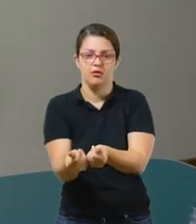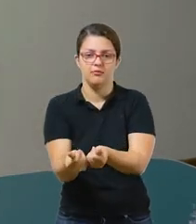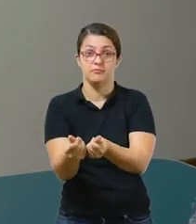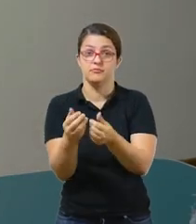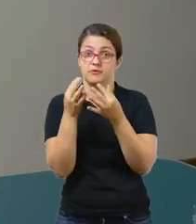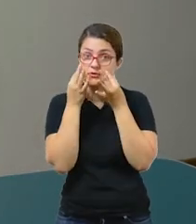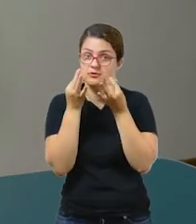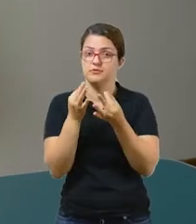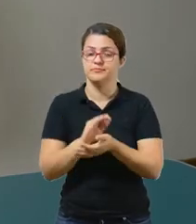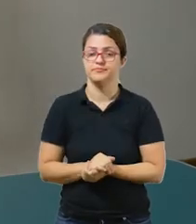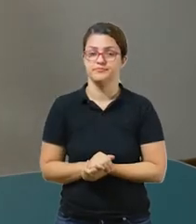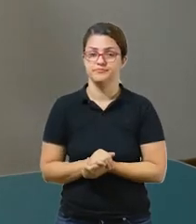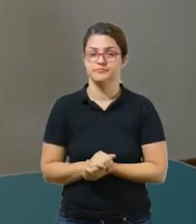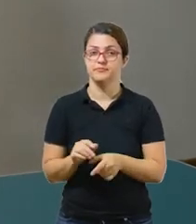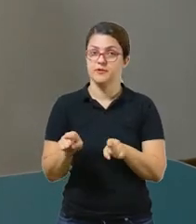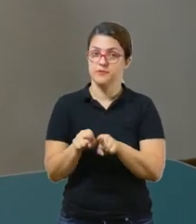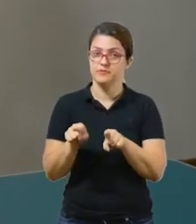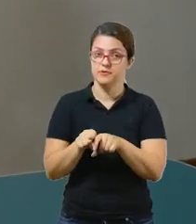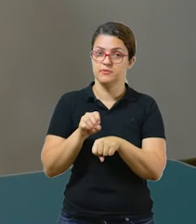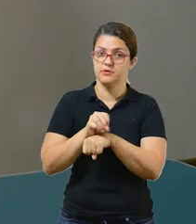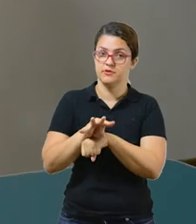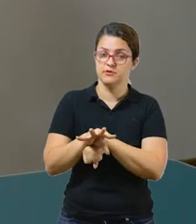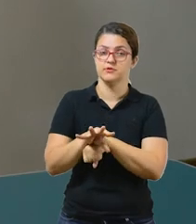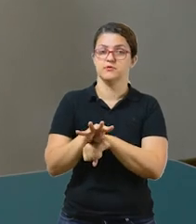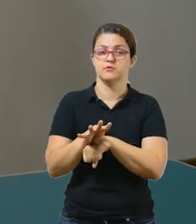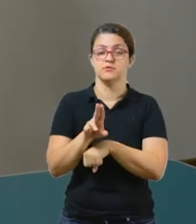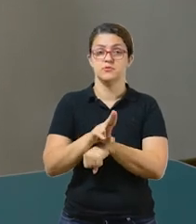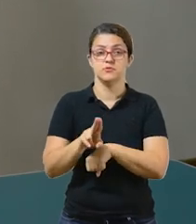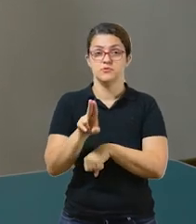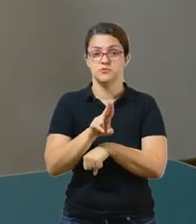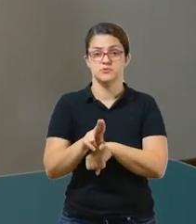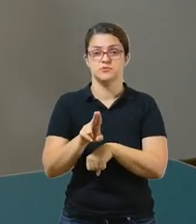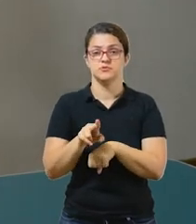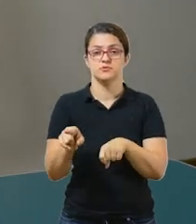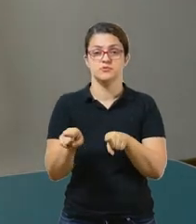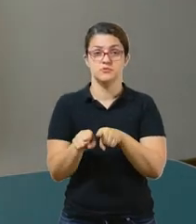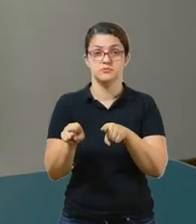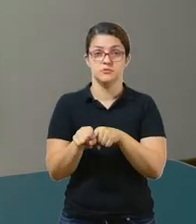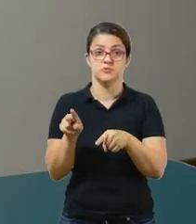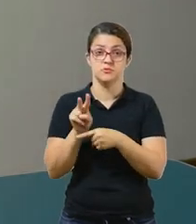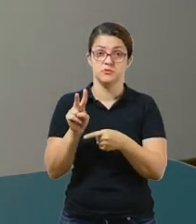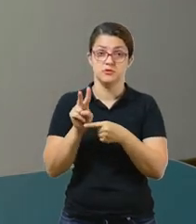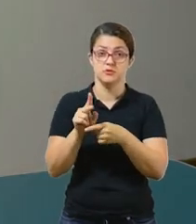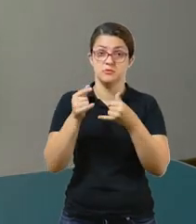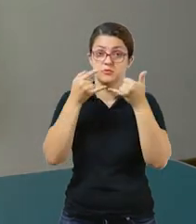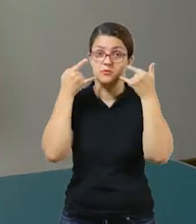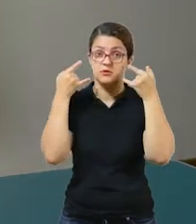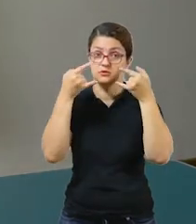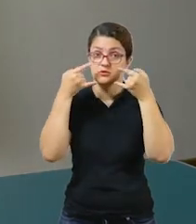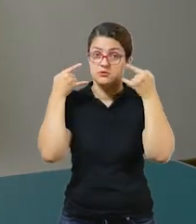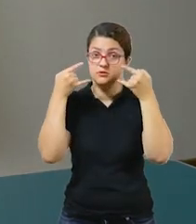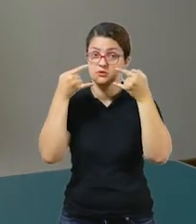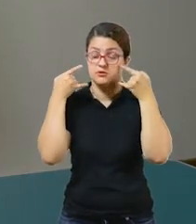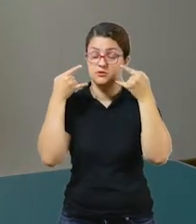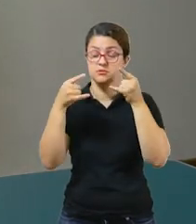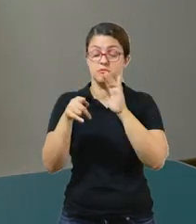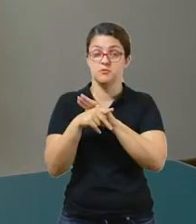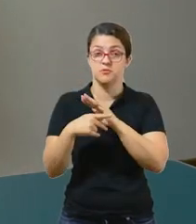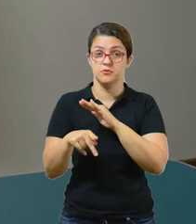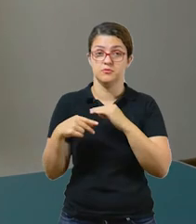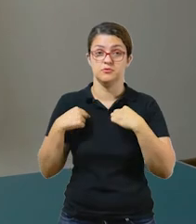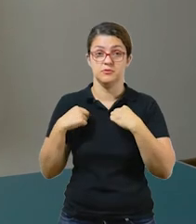Trago para vocês também algumas dicas para o uso e para cuidado da sua máscara de pano. Lembrando que a quarentena ainda